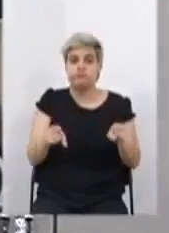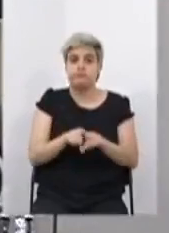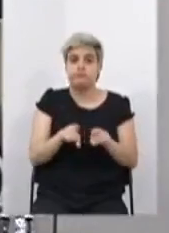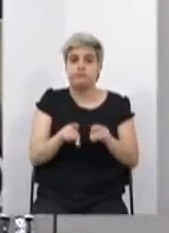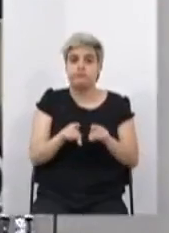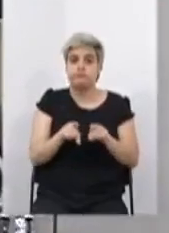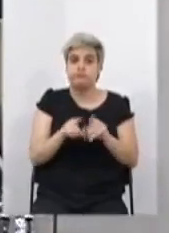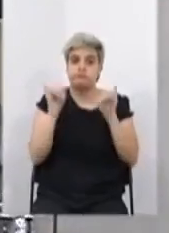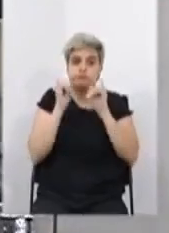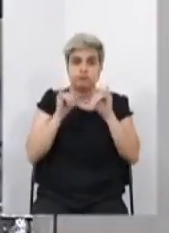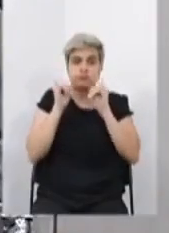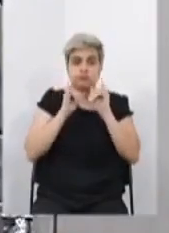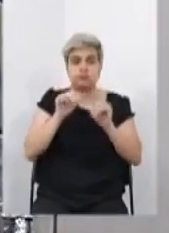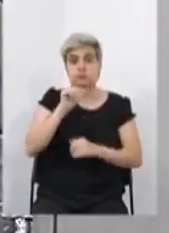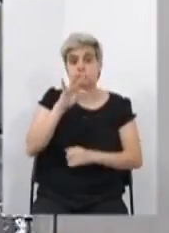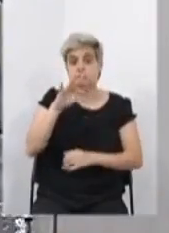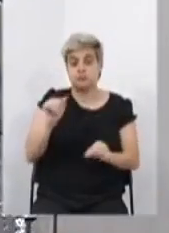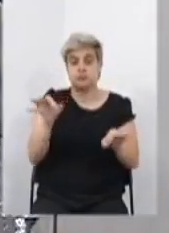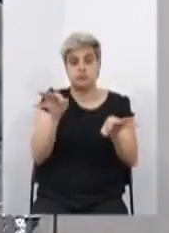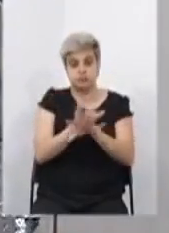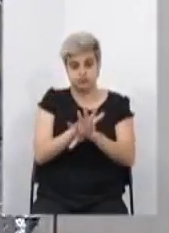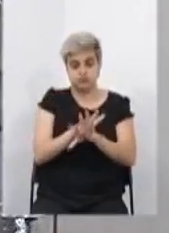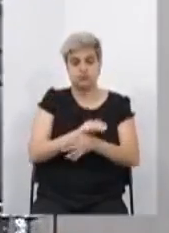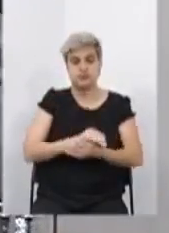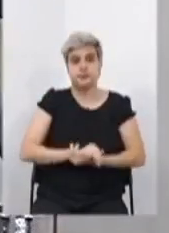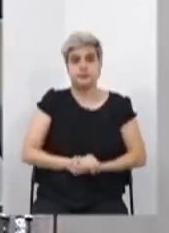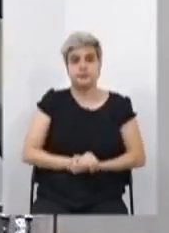lavatura da ata e encerra os trabalhos.